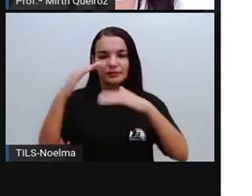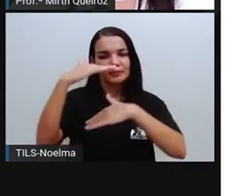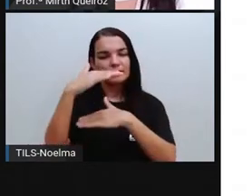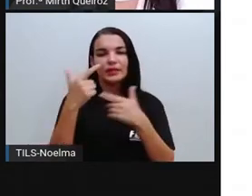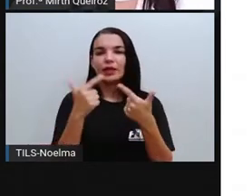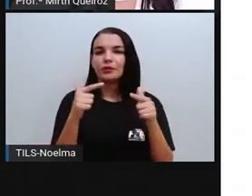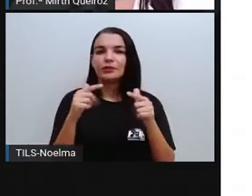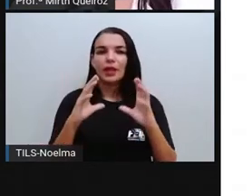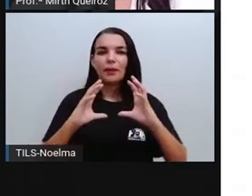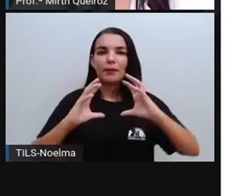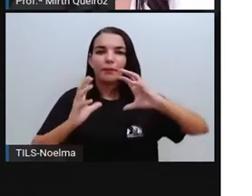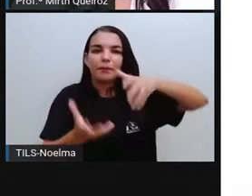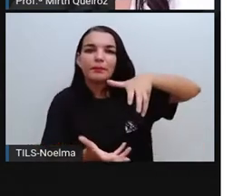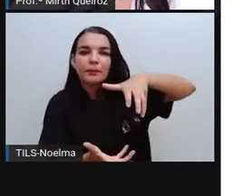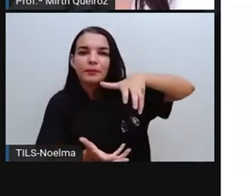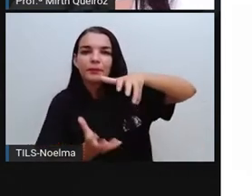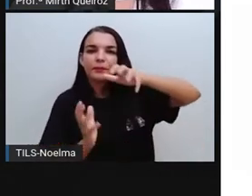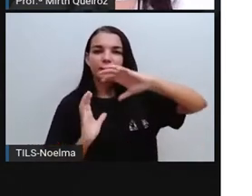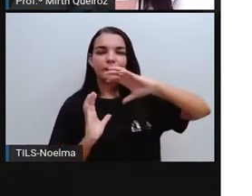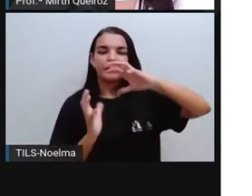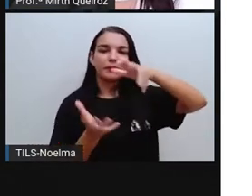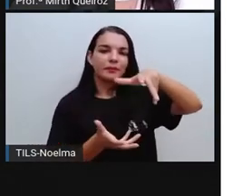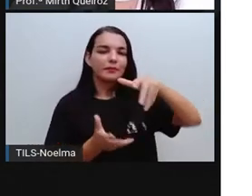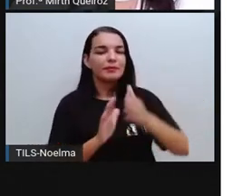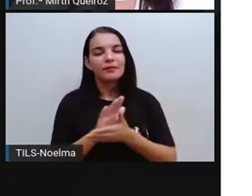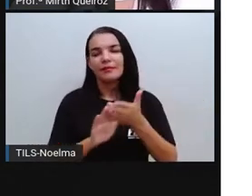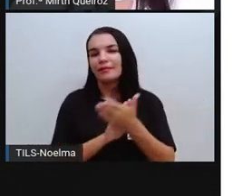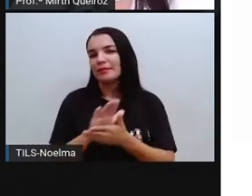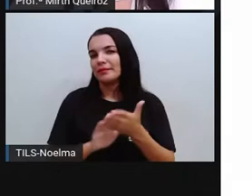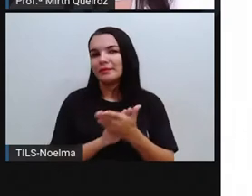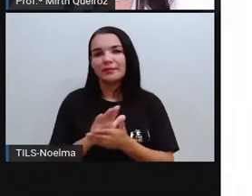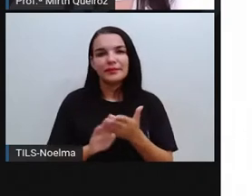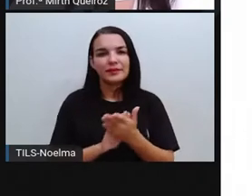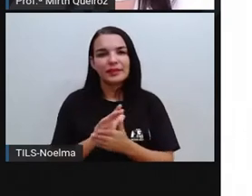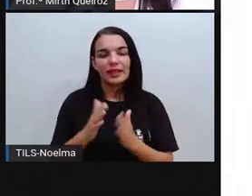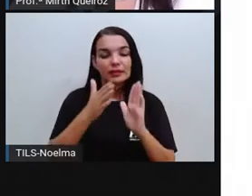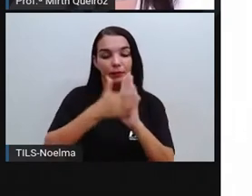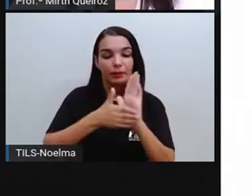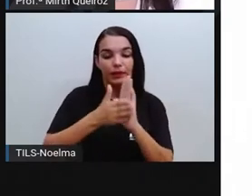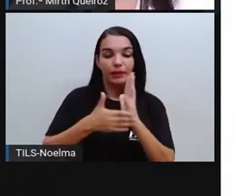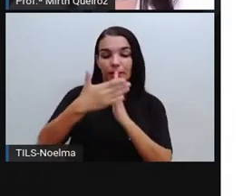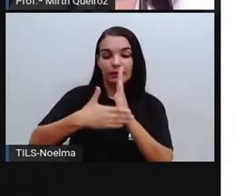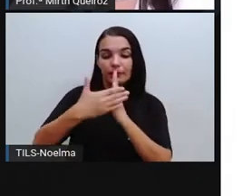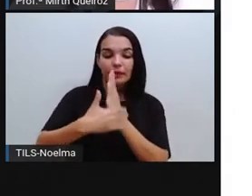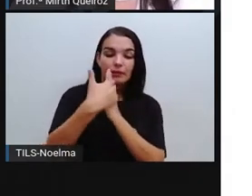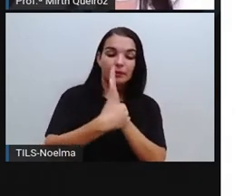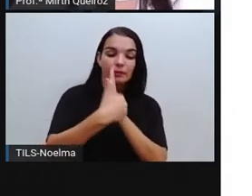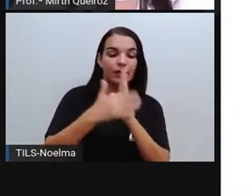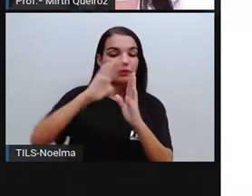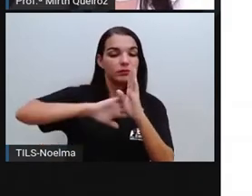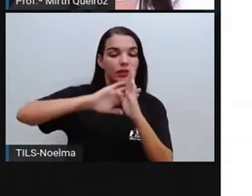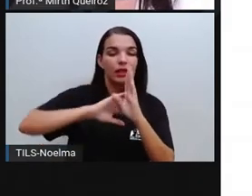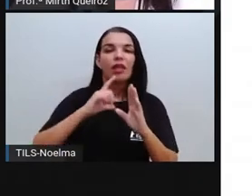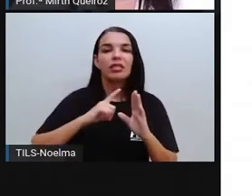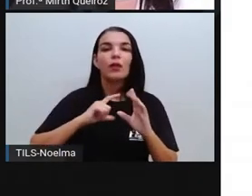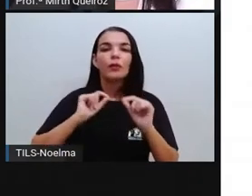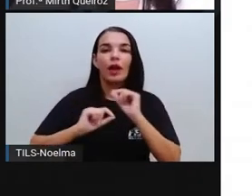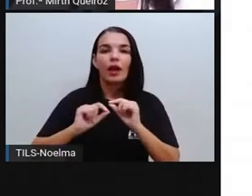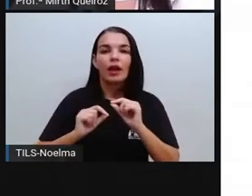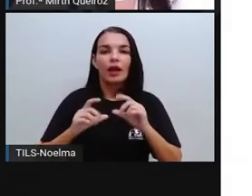apresentam nenhum lado, né? Vamos dizer assim, que tenha um formato